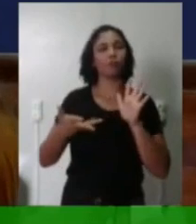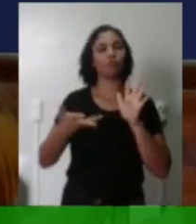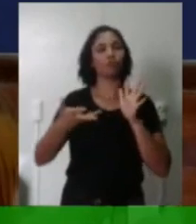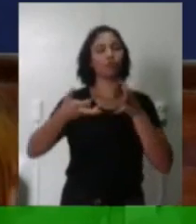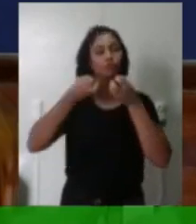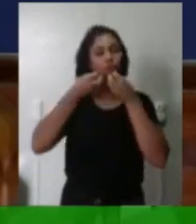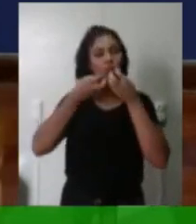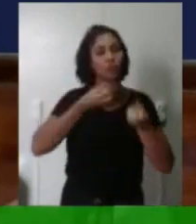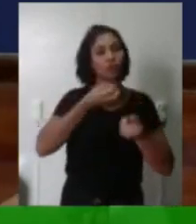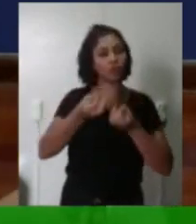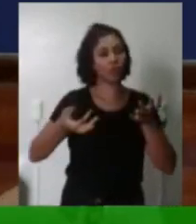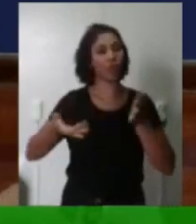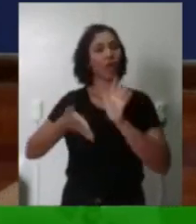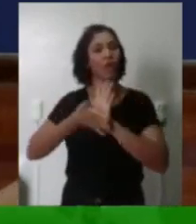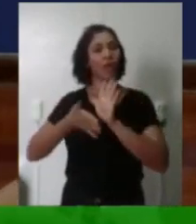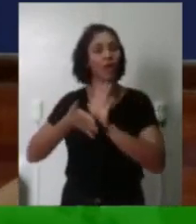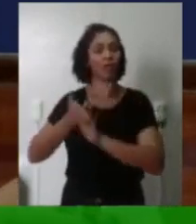Ideais socialistas